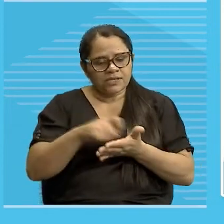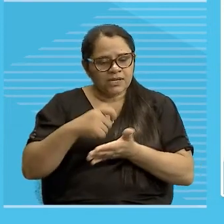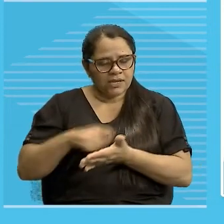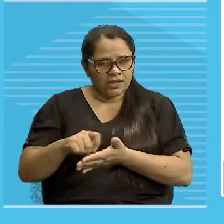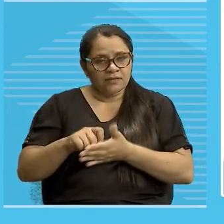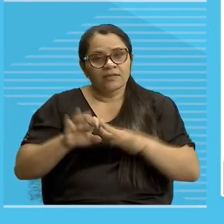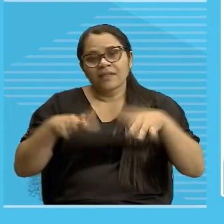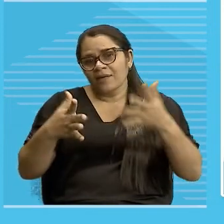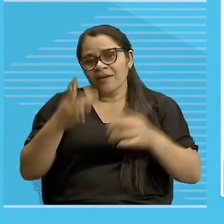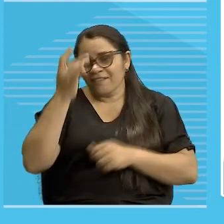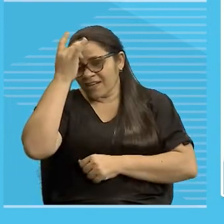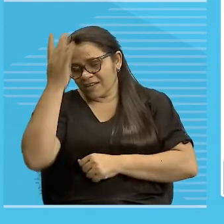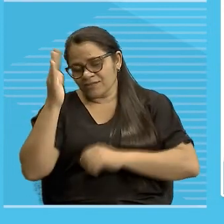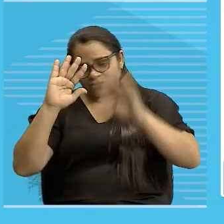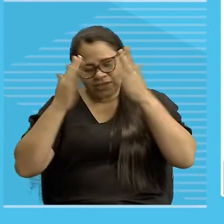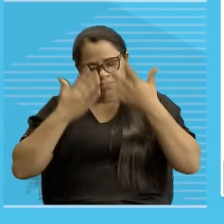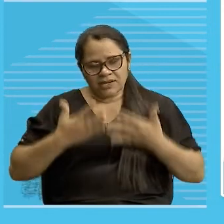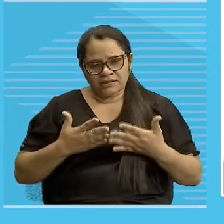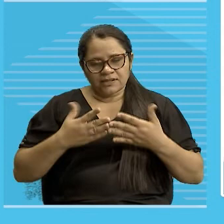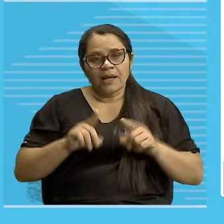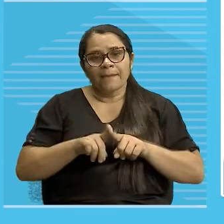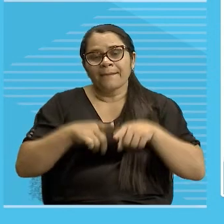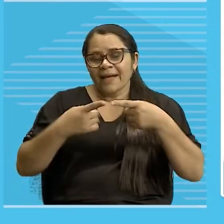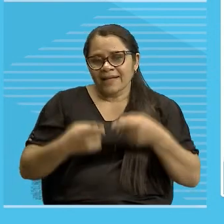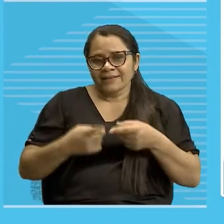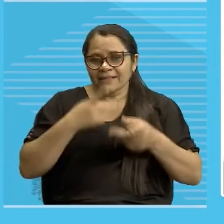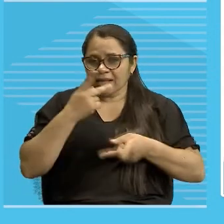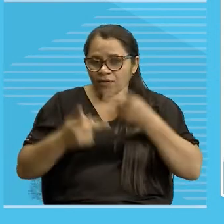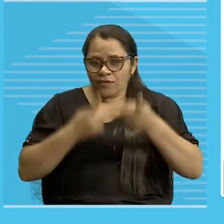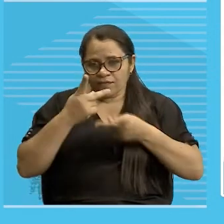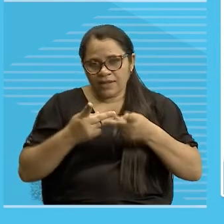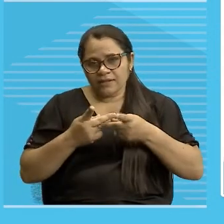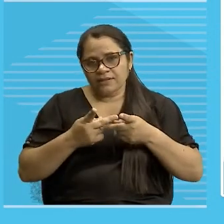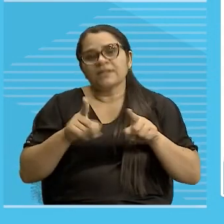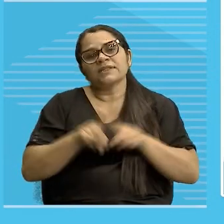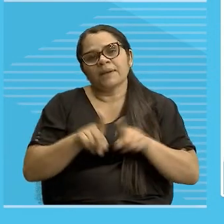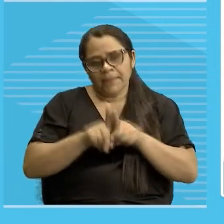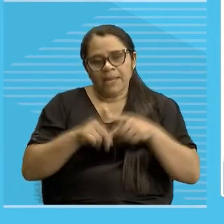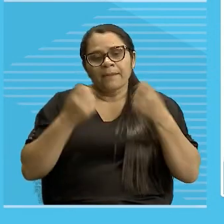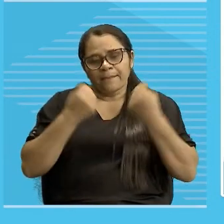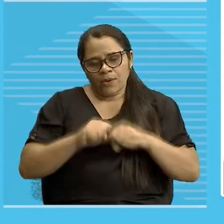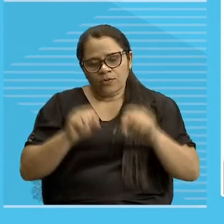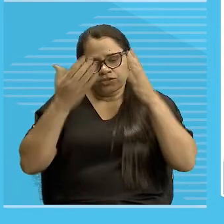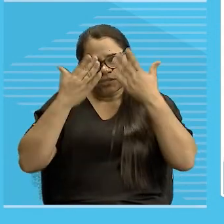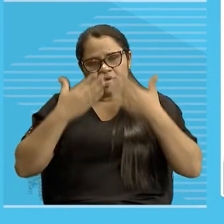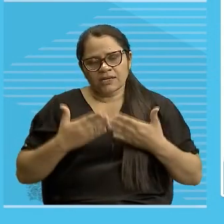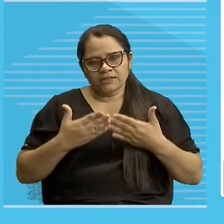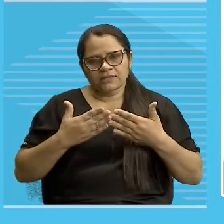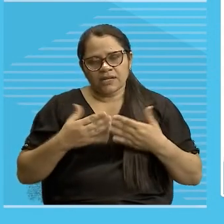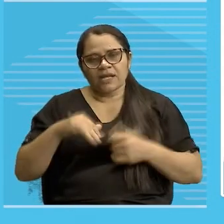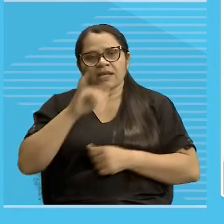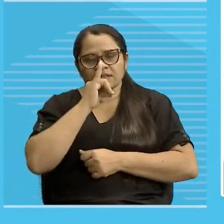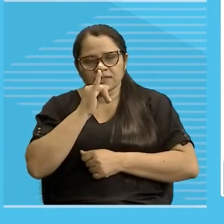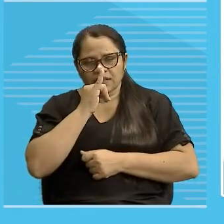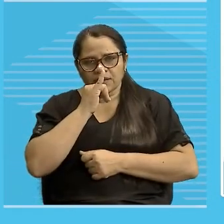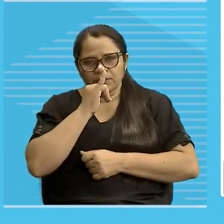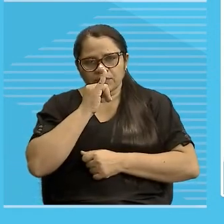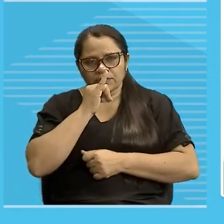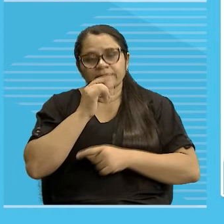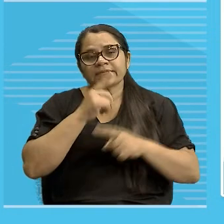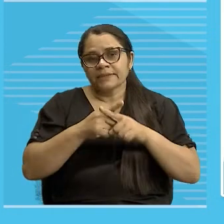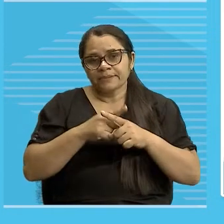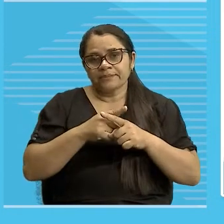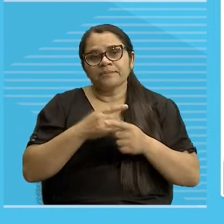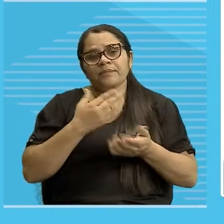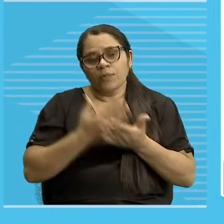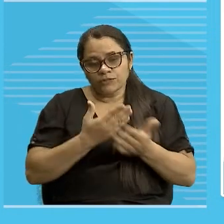mas você também na conversa consegue se concentrar, se situar nisso aí, então, a gente tem vários exemplos para trabalhar, tá bom?